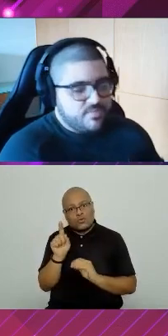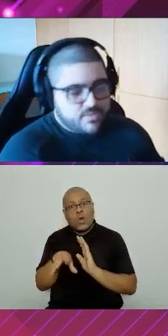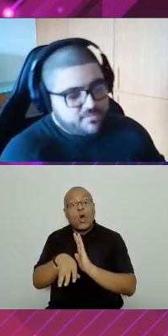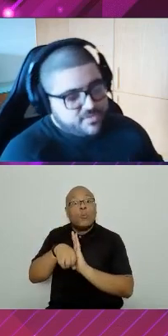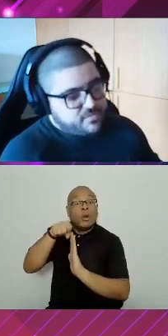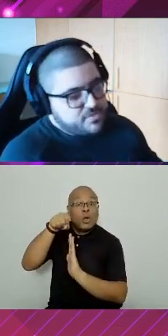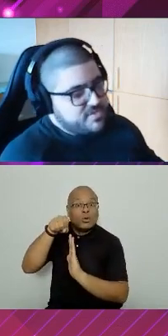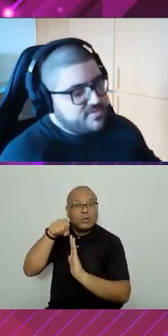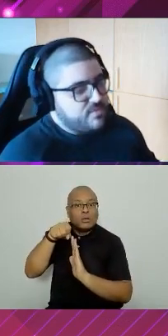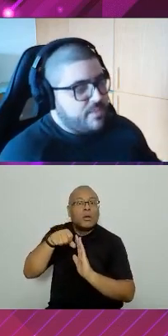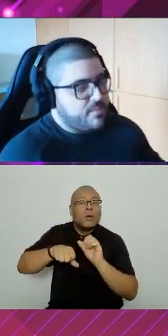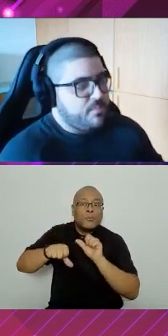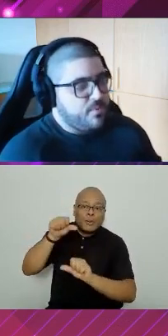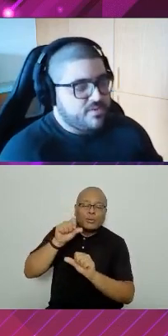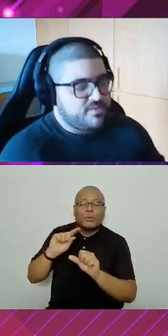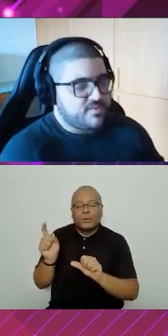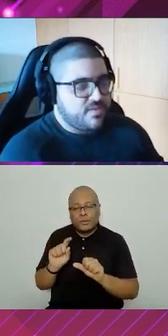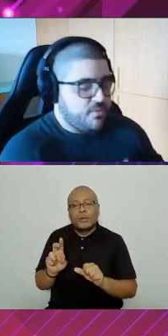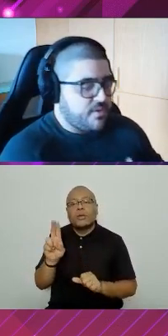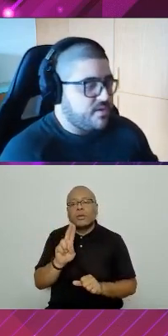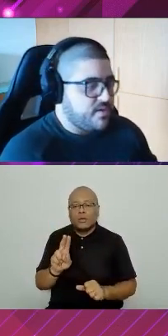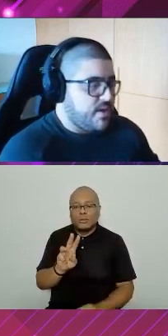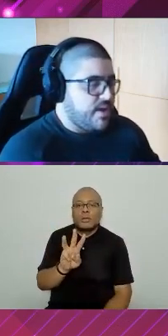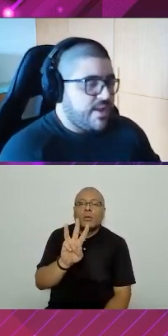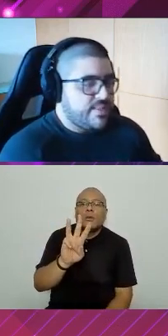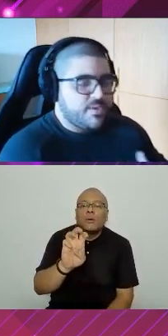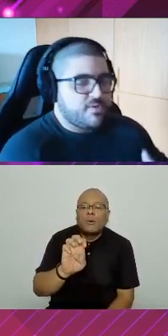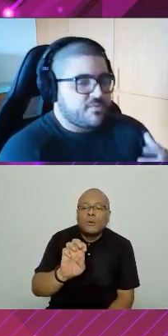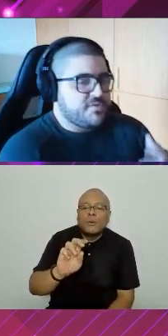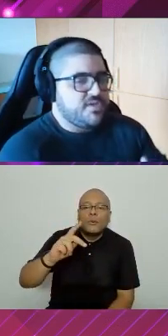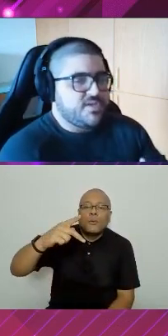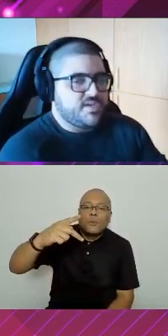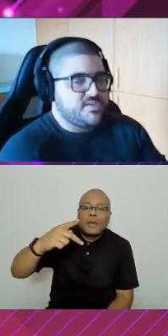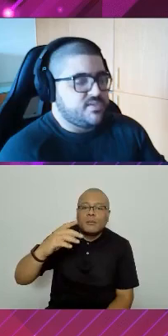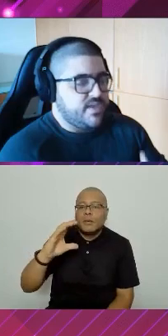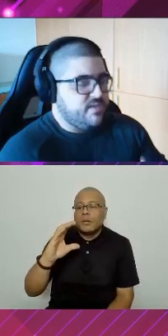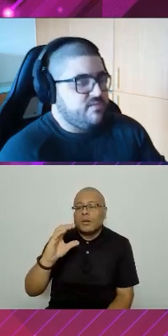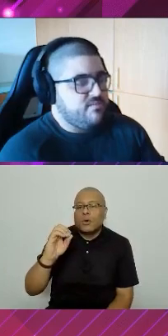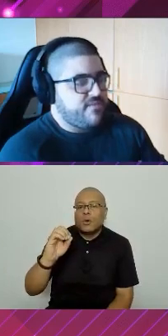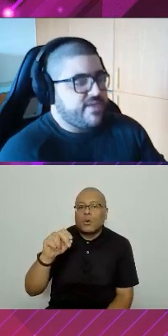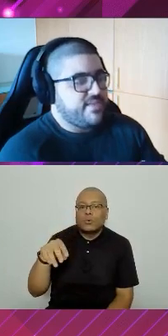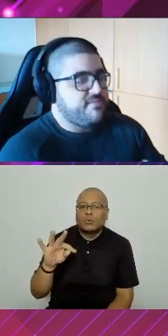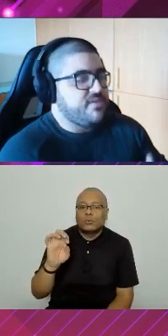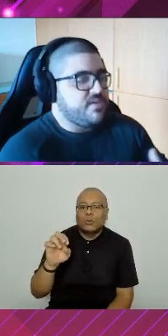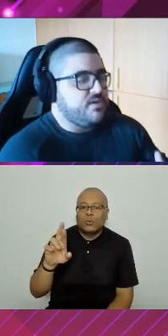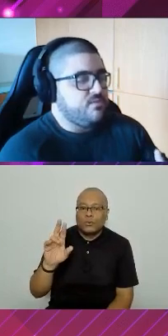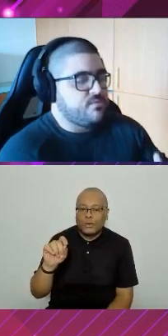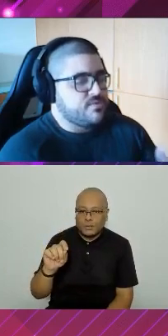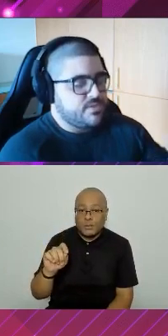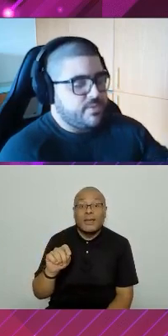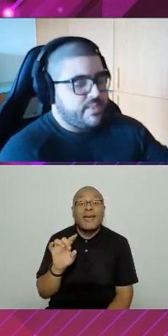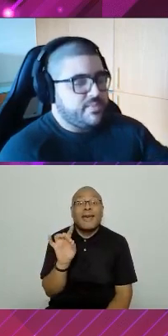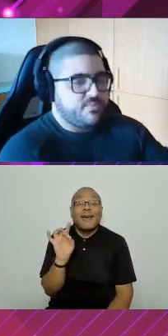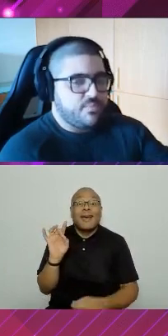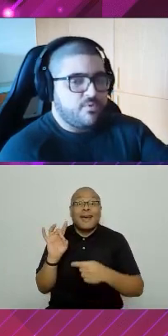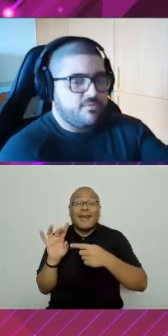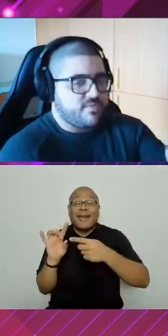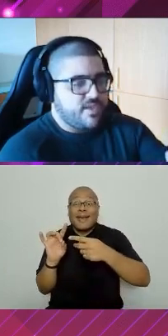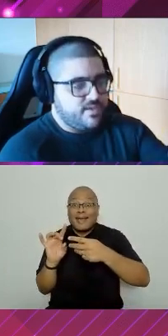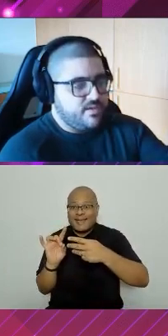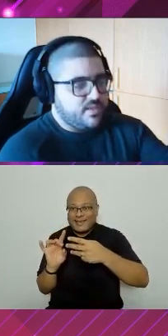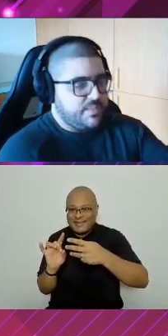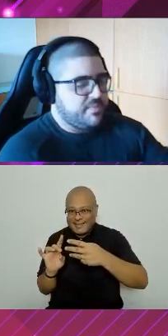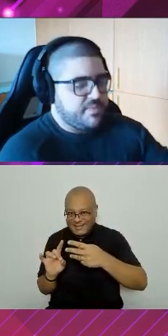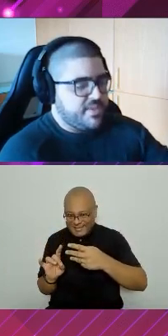integração que eu fiz foi utilizando o web component, que seria o quê? Cada micro front-end que a gente tem vai definir um custom element para o meu